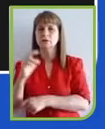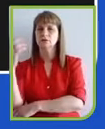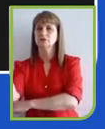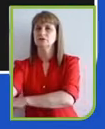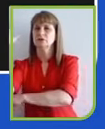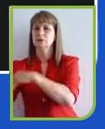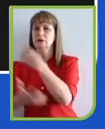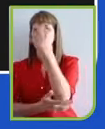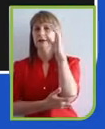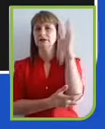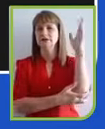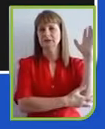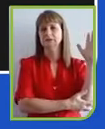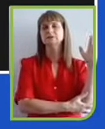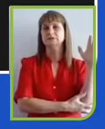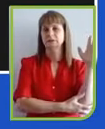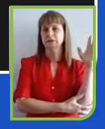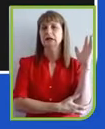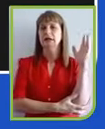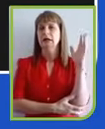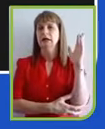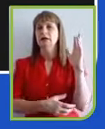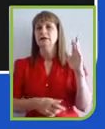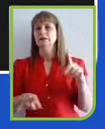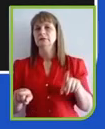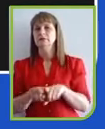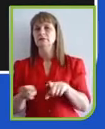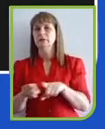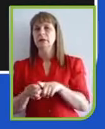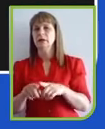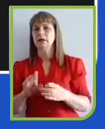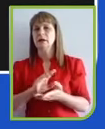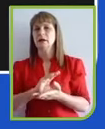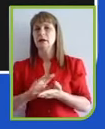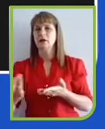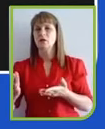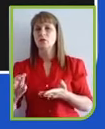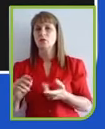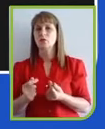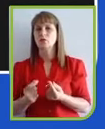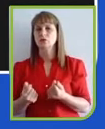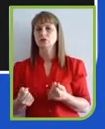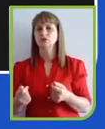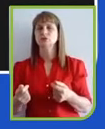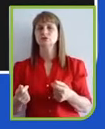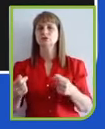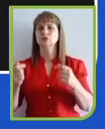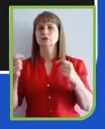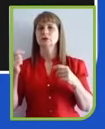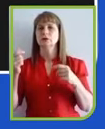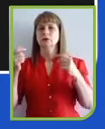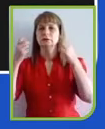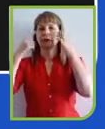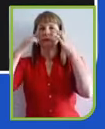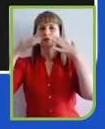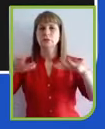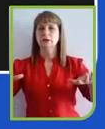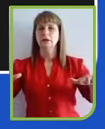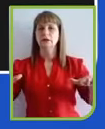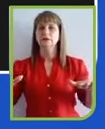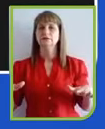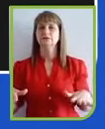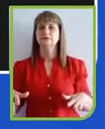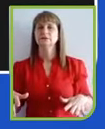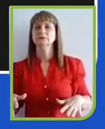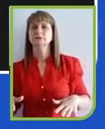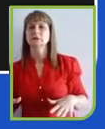precificação de recursos naturais, o armazenamento de energia, que já é uma realidade, ainda custa caro, mas